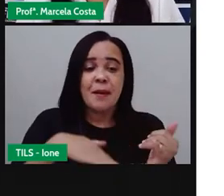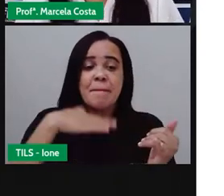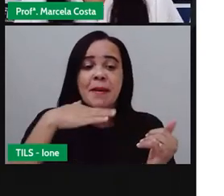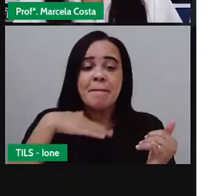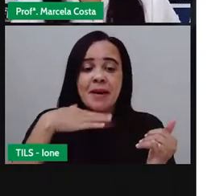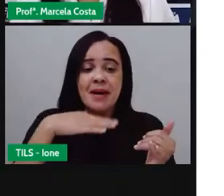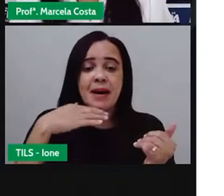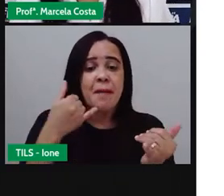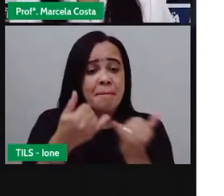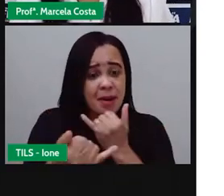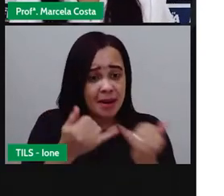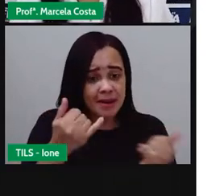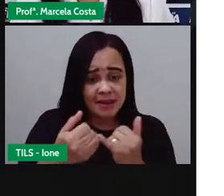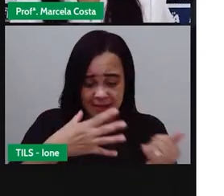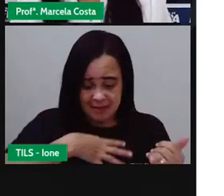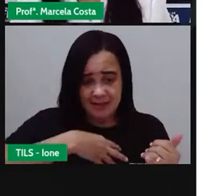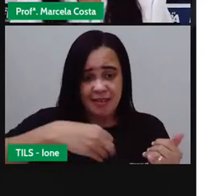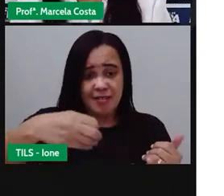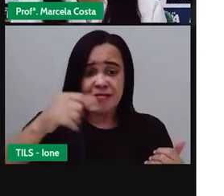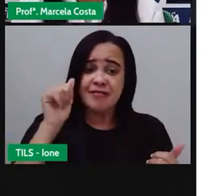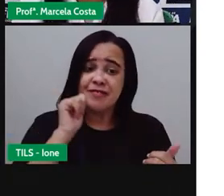parece com o da filha.